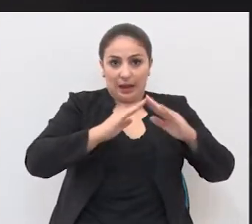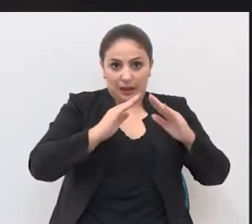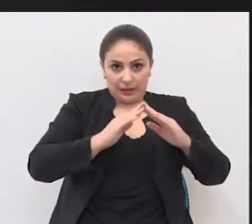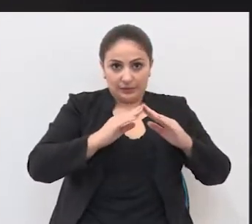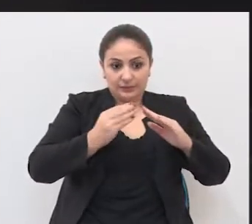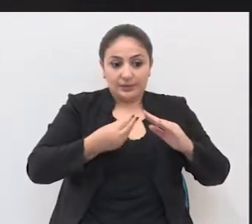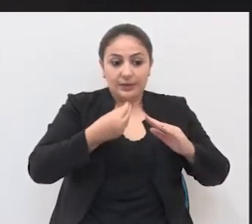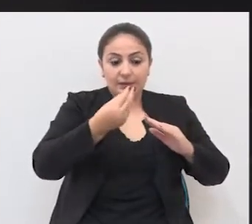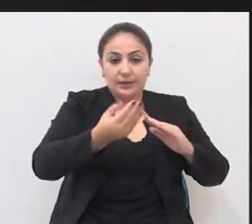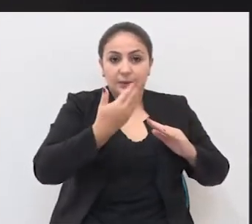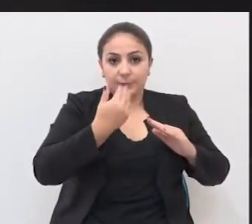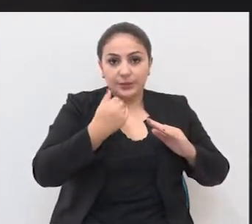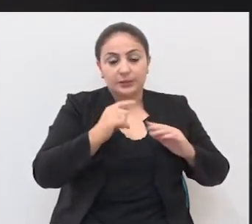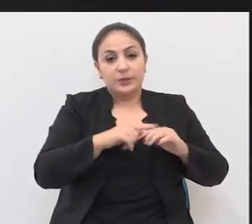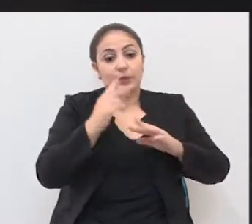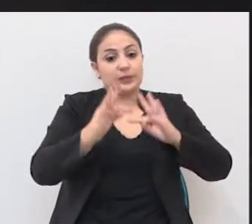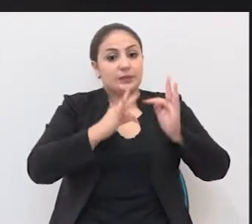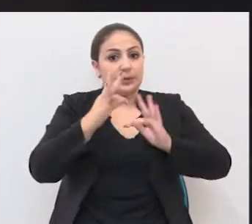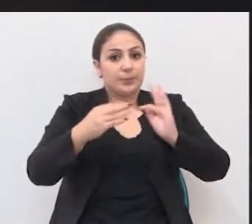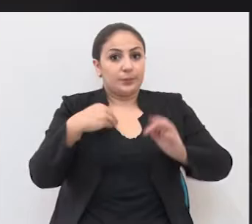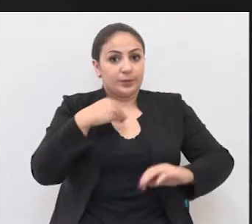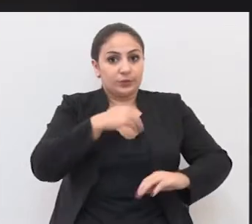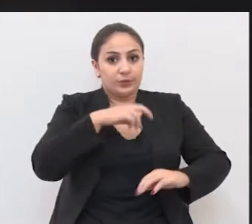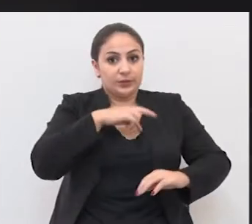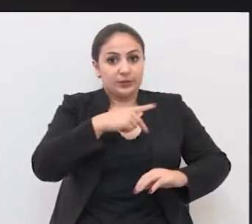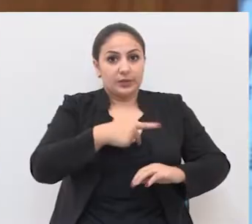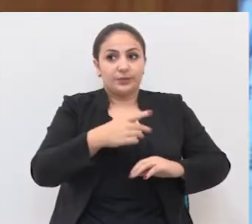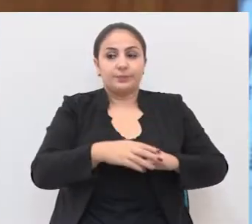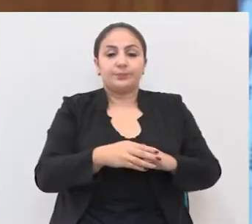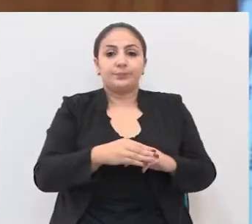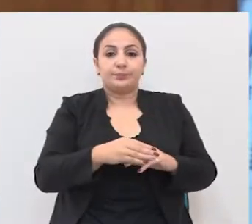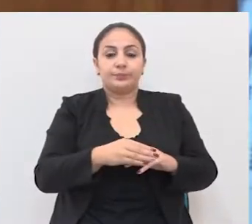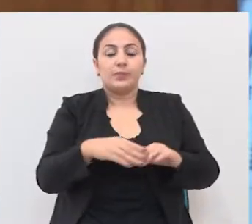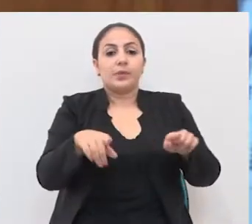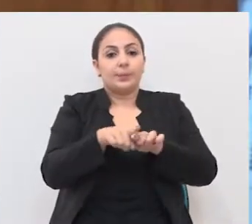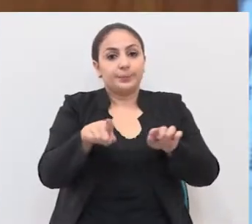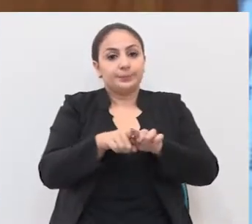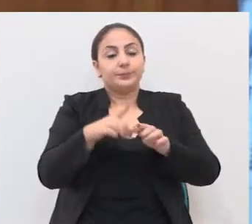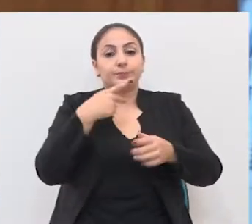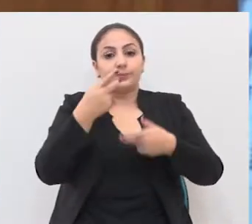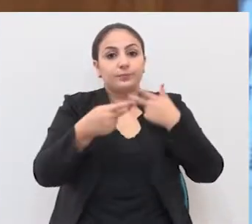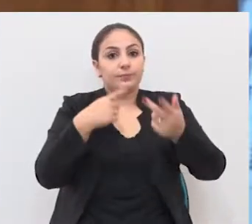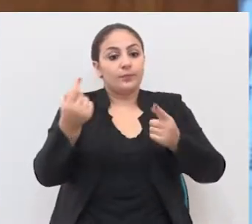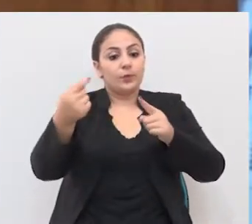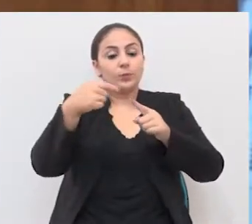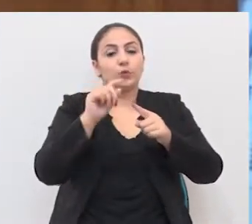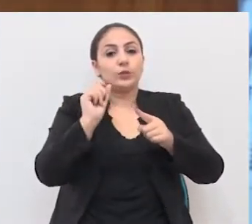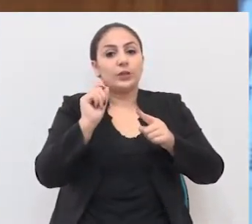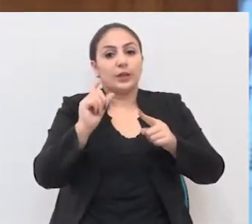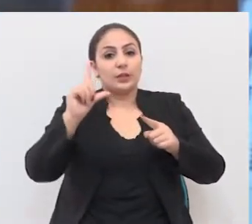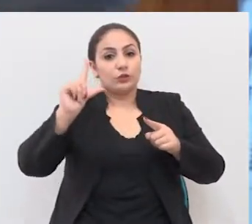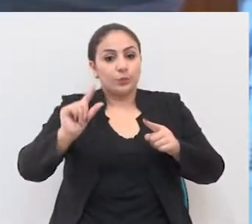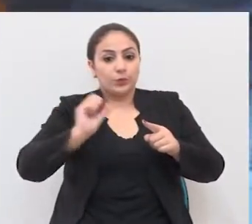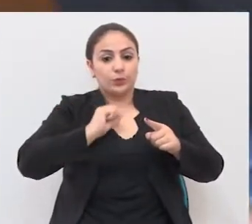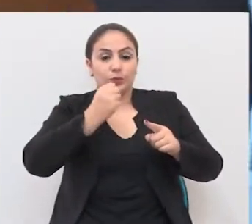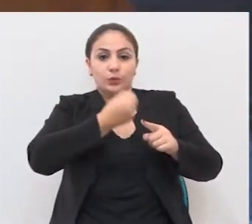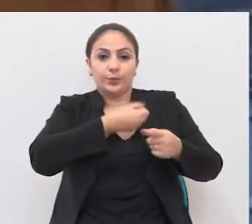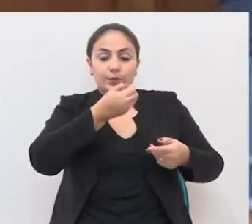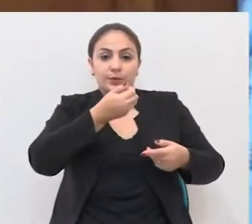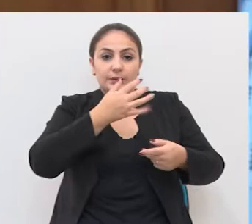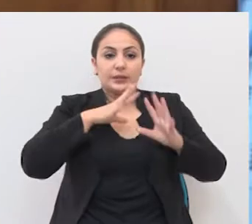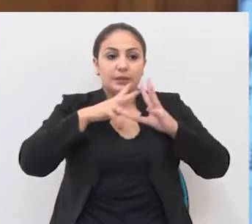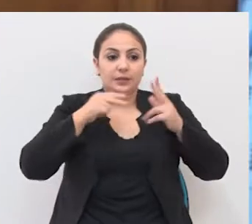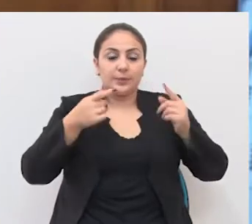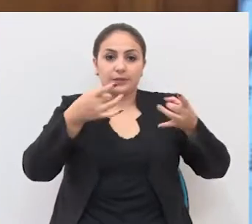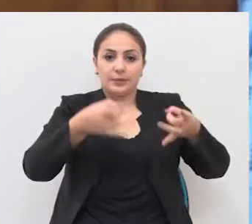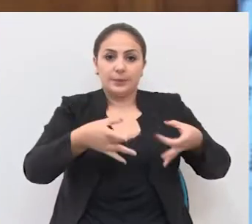tratamento médico veterinário para esses animais. Marcos ainda afirma que o objetivo é ter o menor número